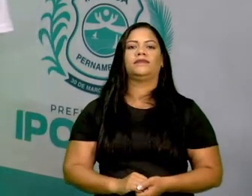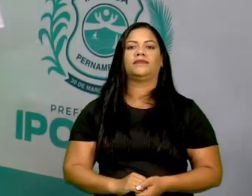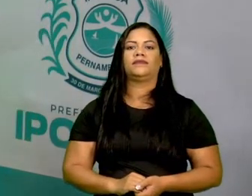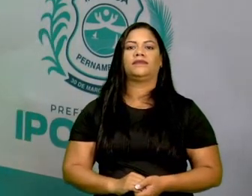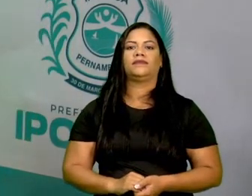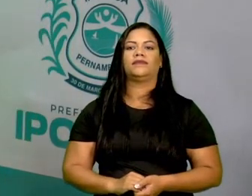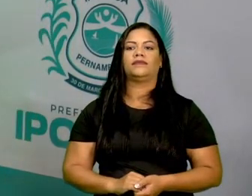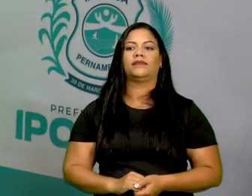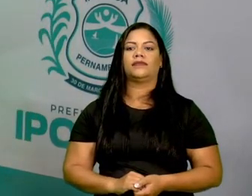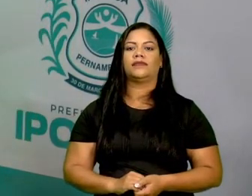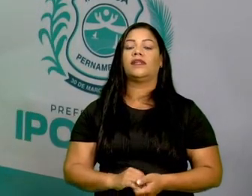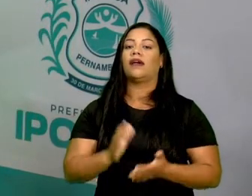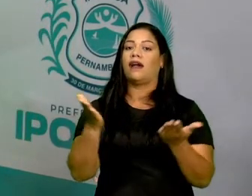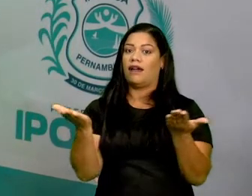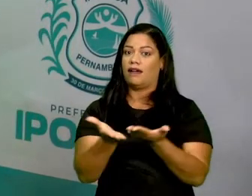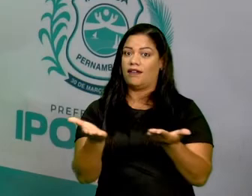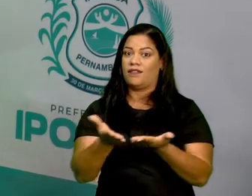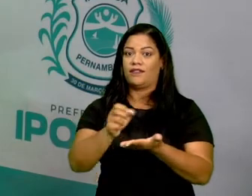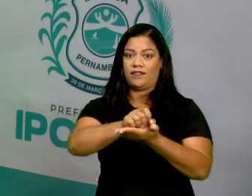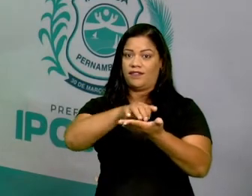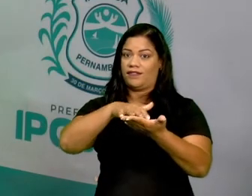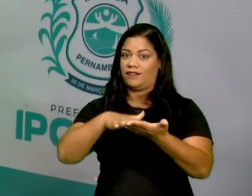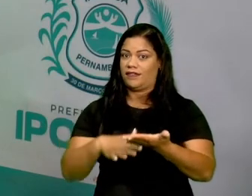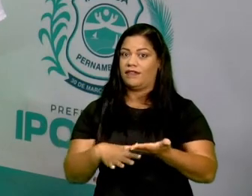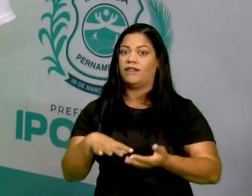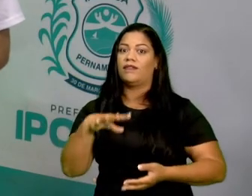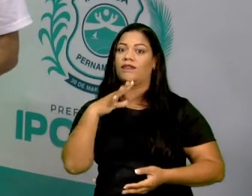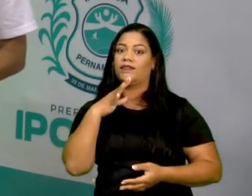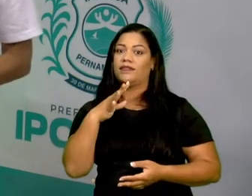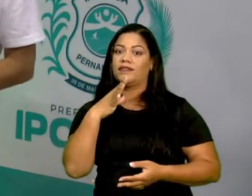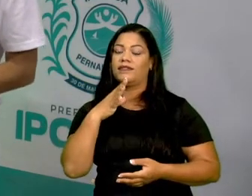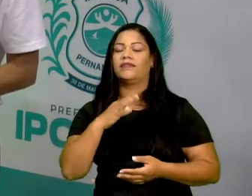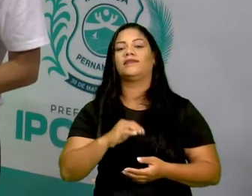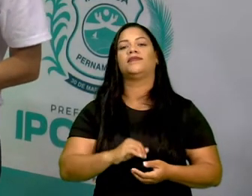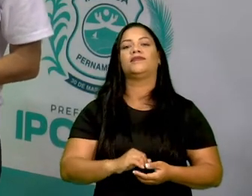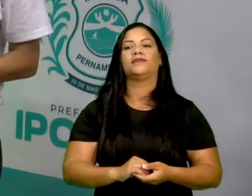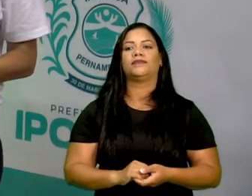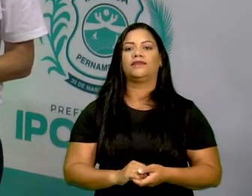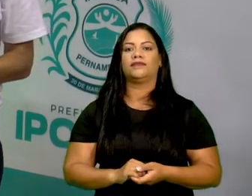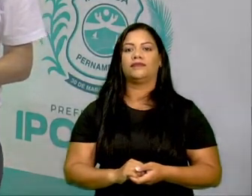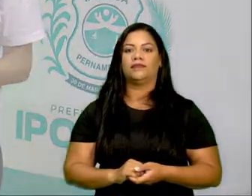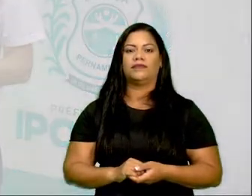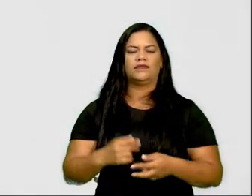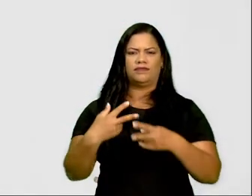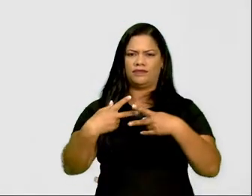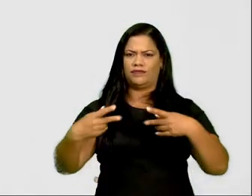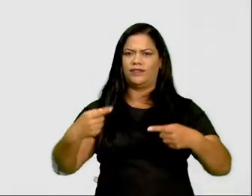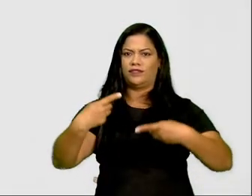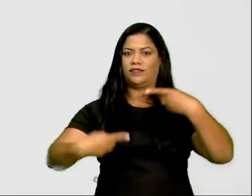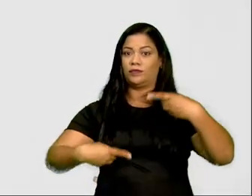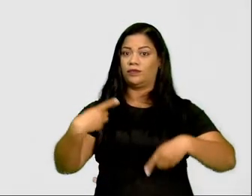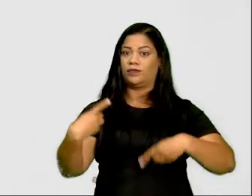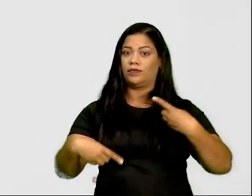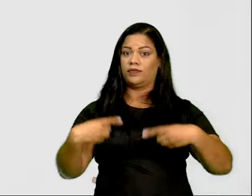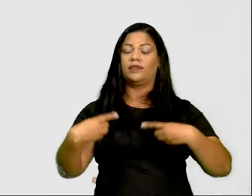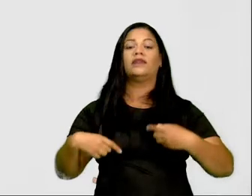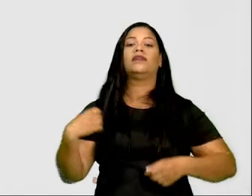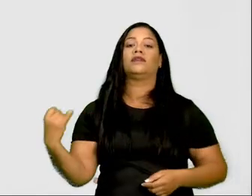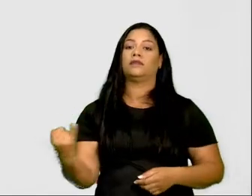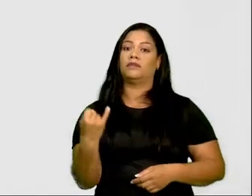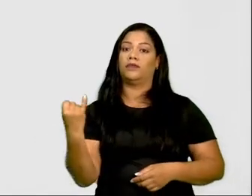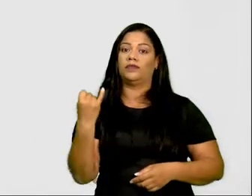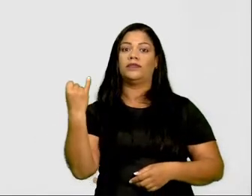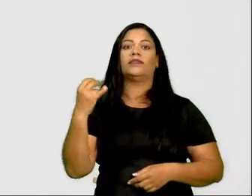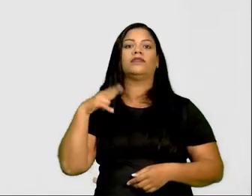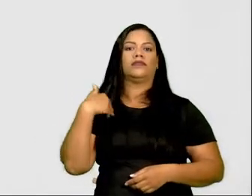E vamos para a nossa atividade. Conhecemos aí alguns fatos políticos que são muito importantes para a